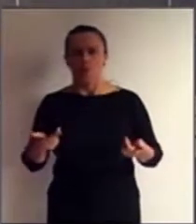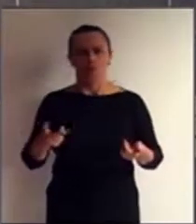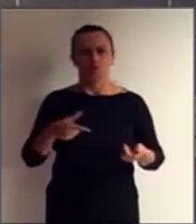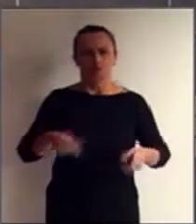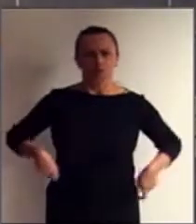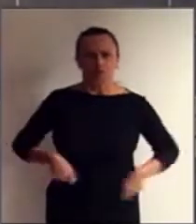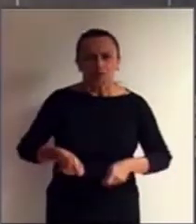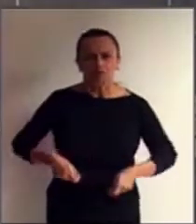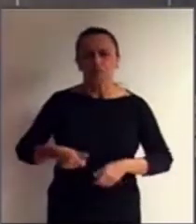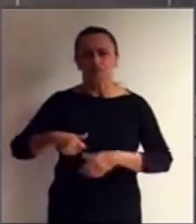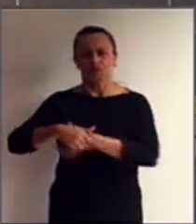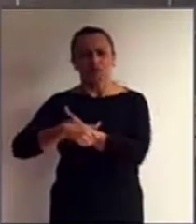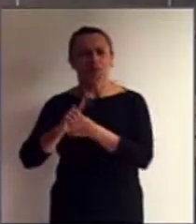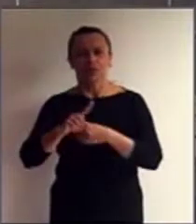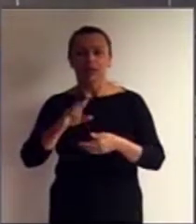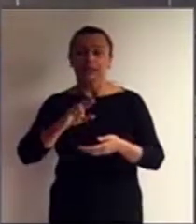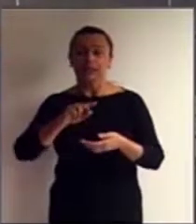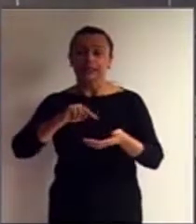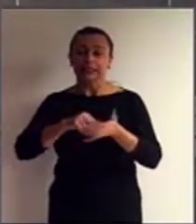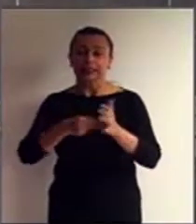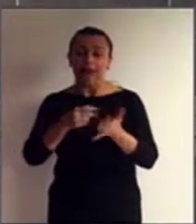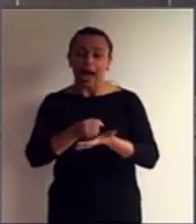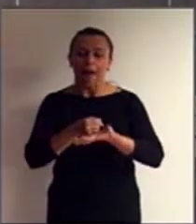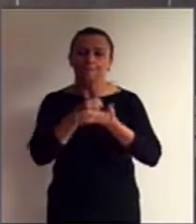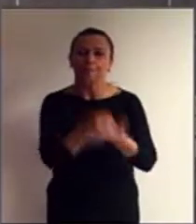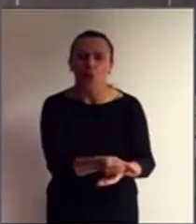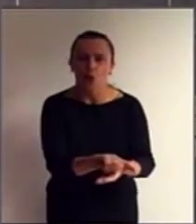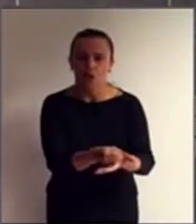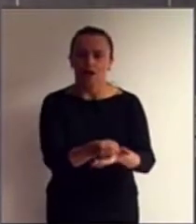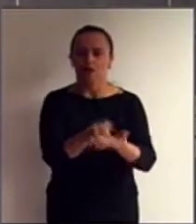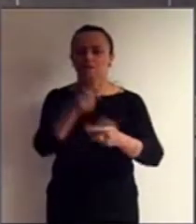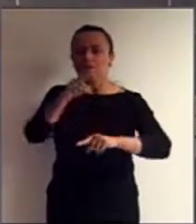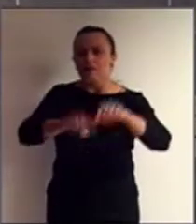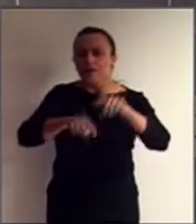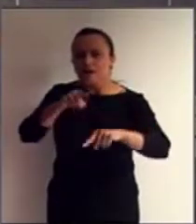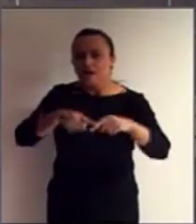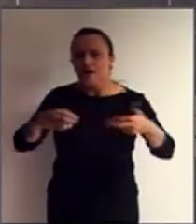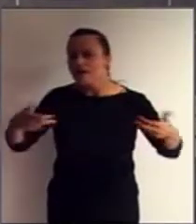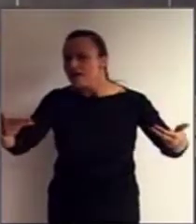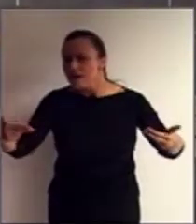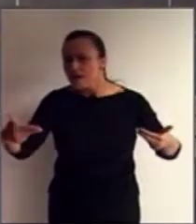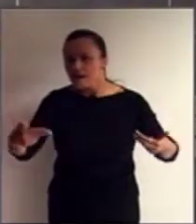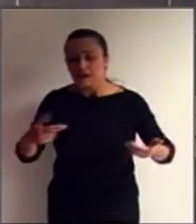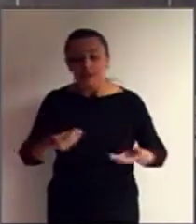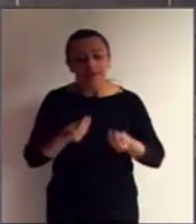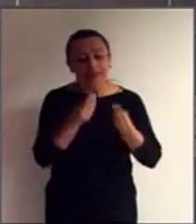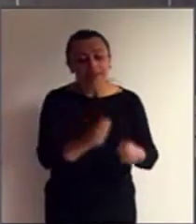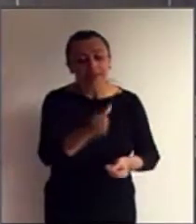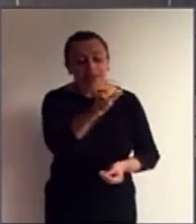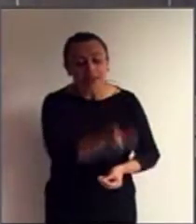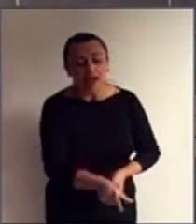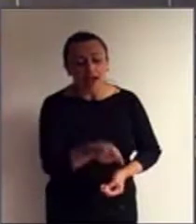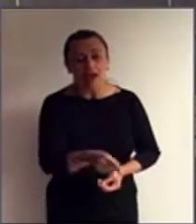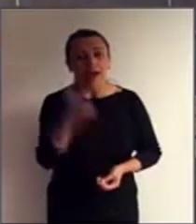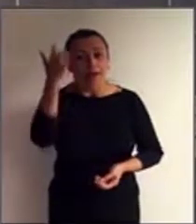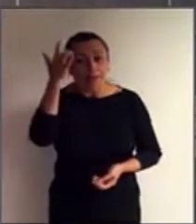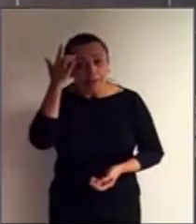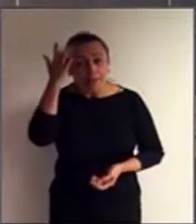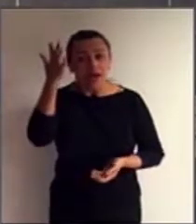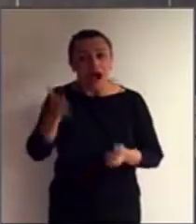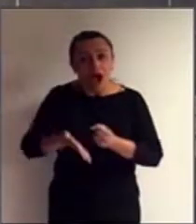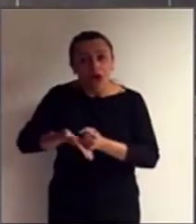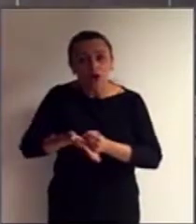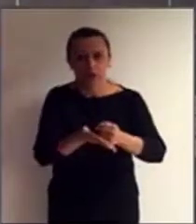são elementos, são equipamentos facilitadores para